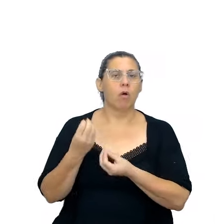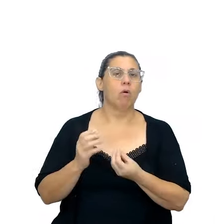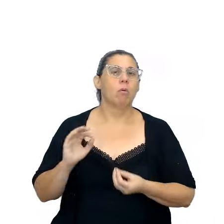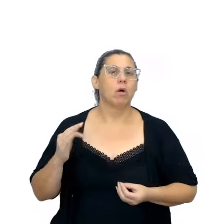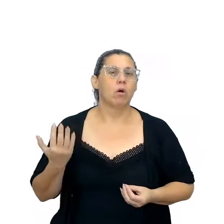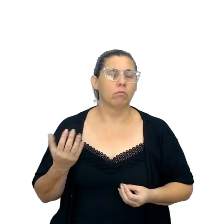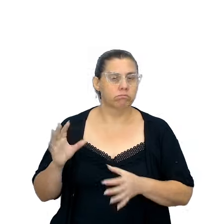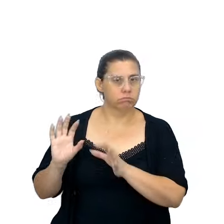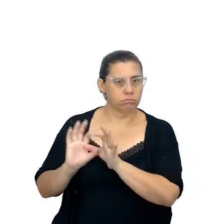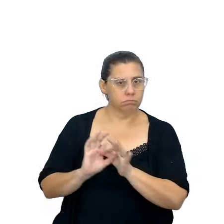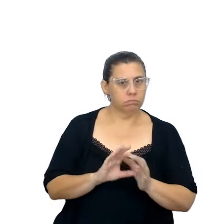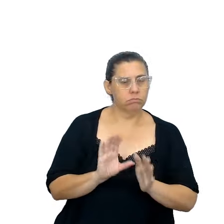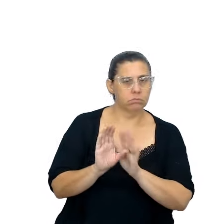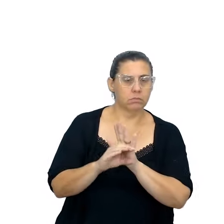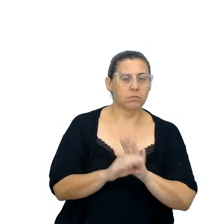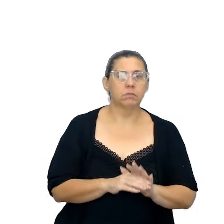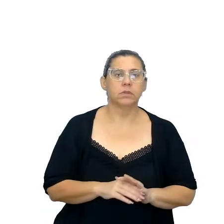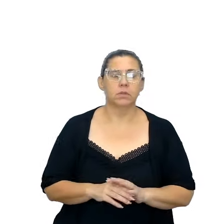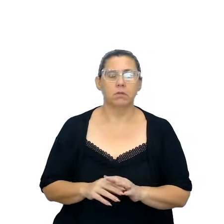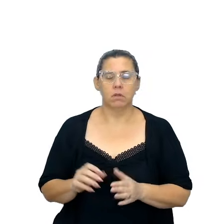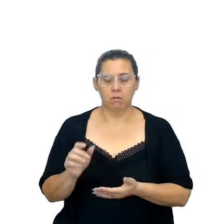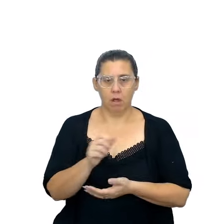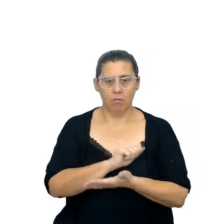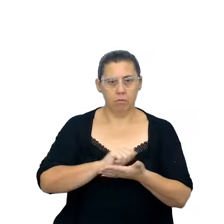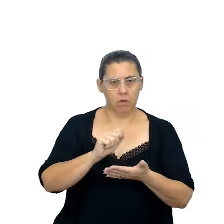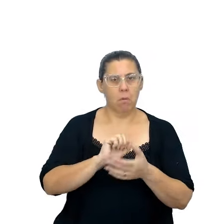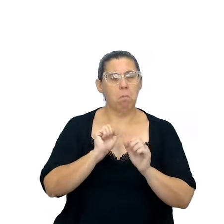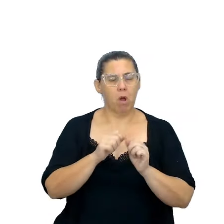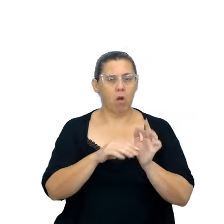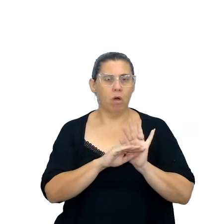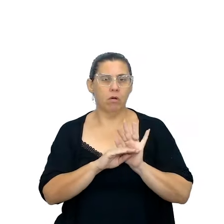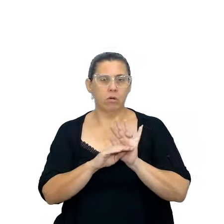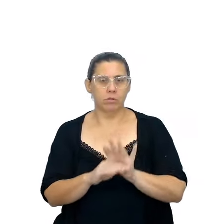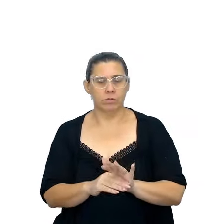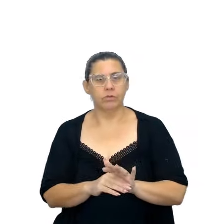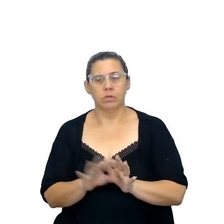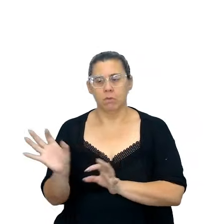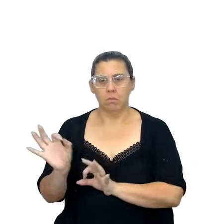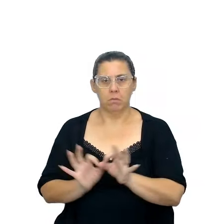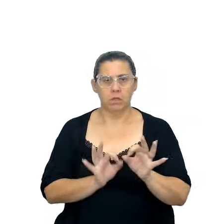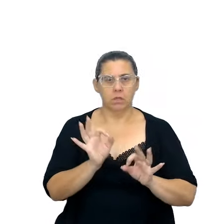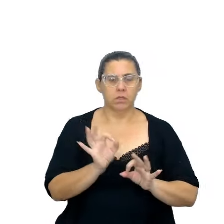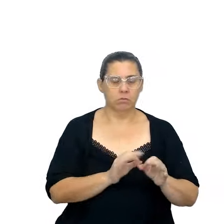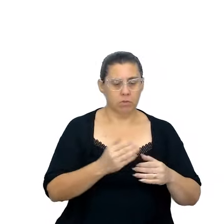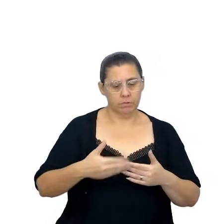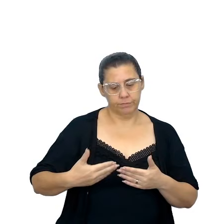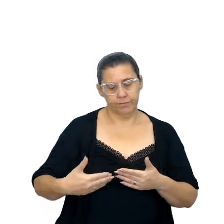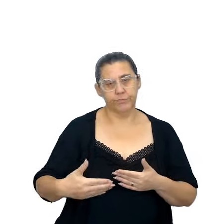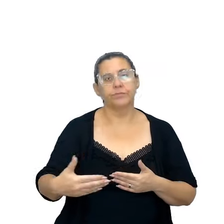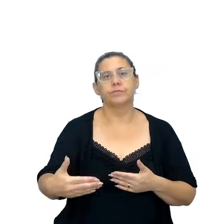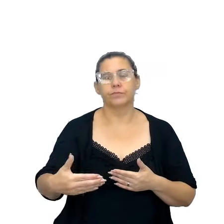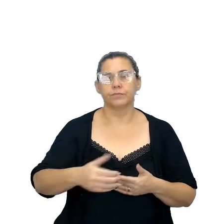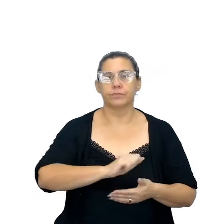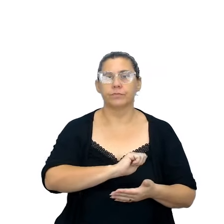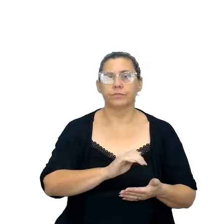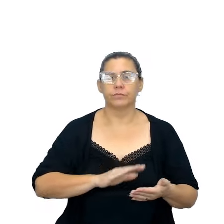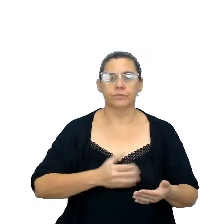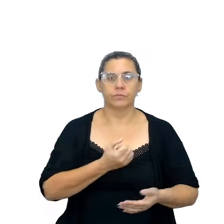que foram tratados aqui, relativos à escrita, pode contribuir para o planejamento da sequência da atividade 2.